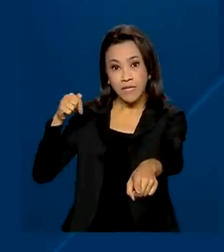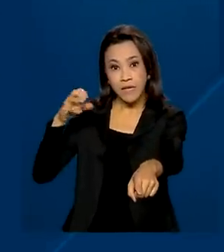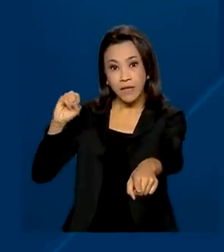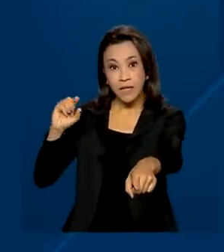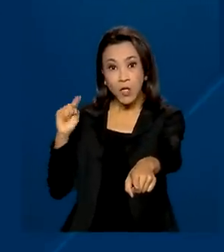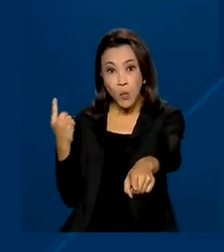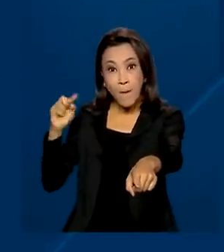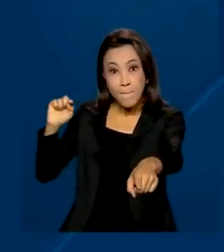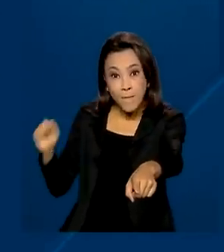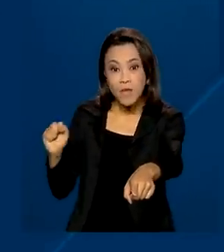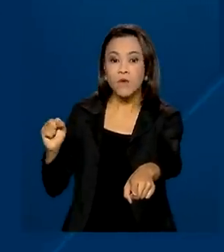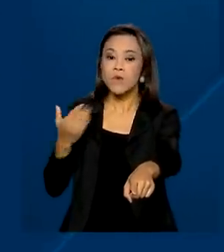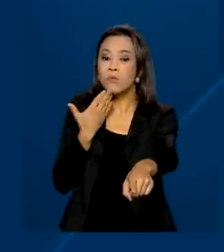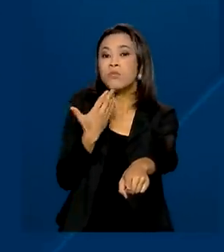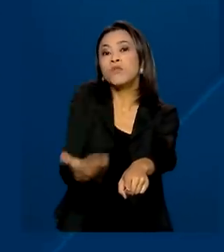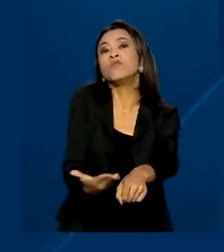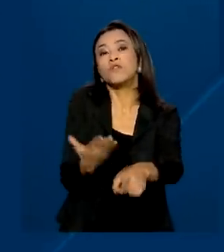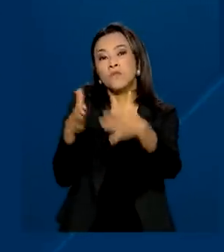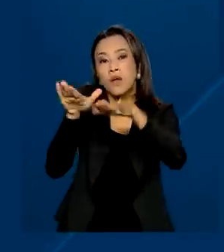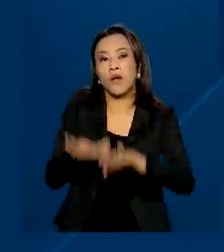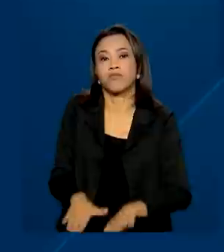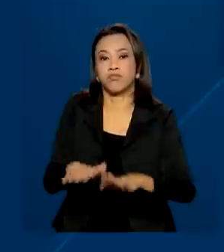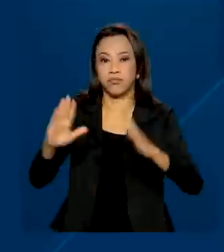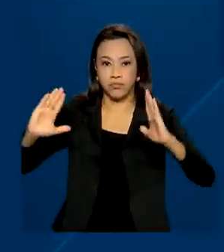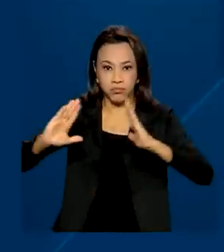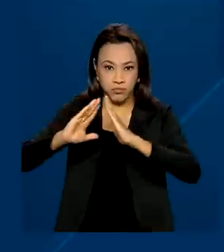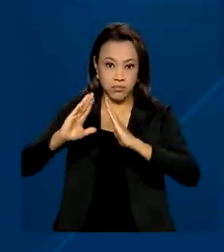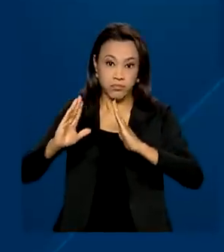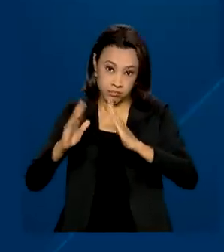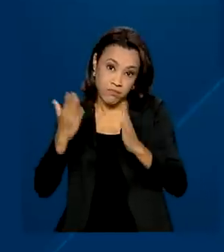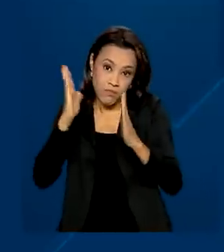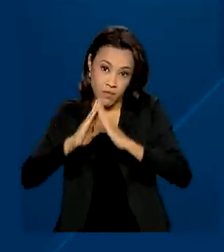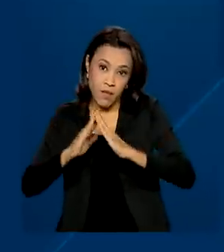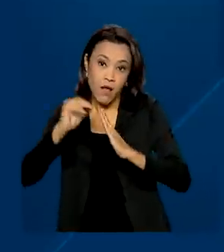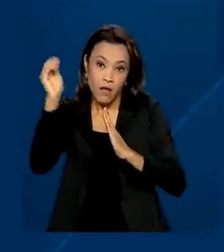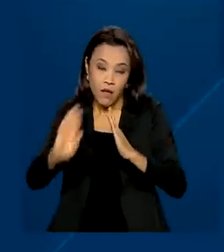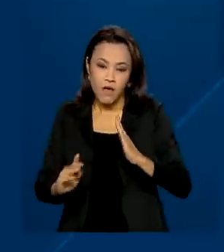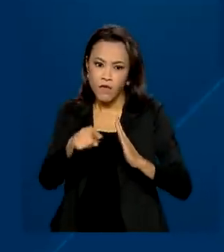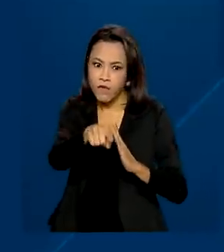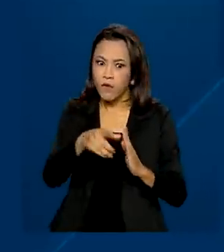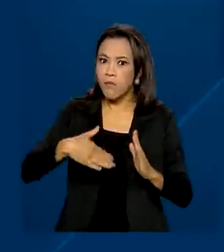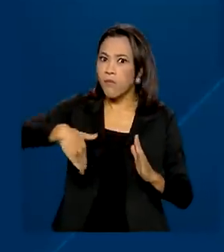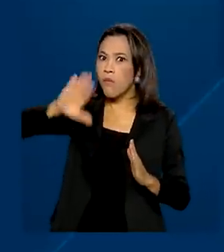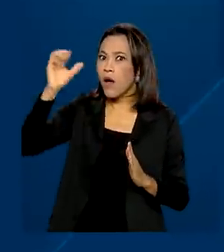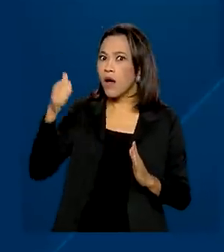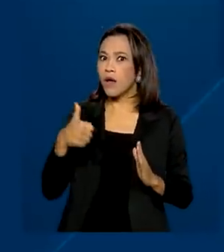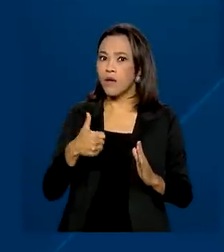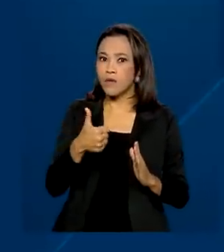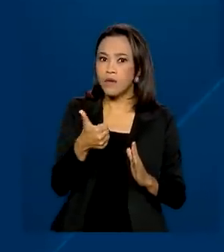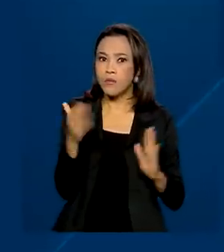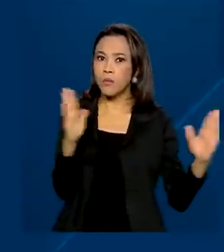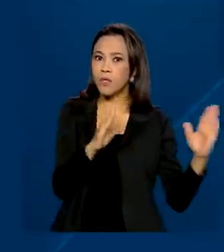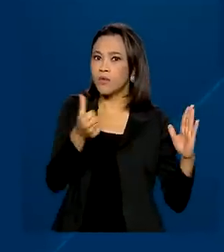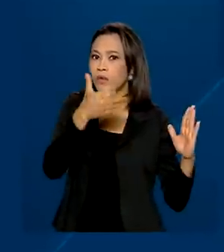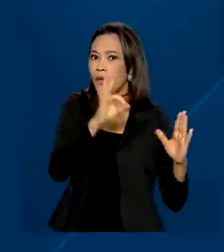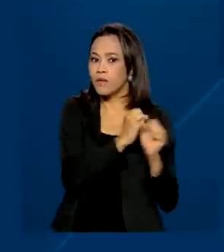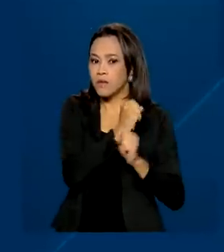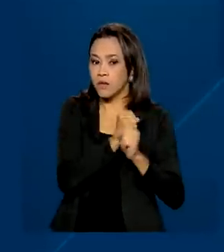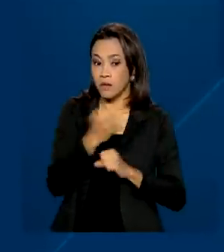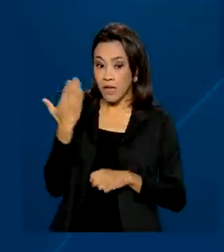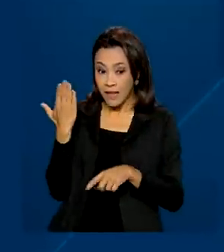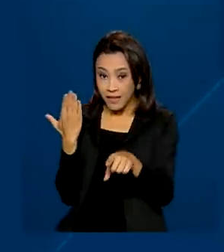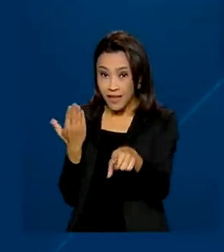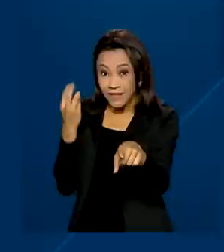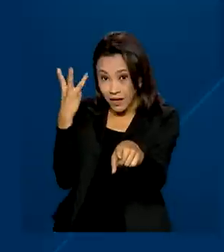solicitações de refúgio ao Brasil. Foi o maior número dos últimos 10 anos. Dessas, mais de 3 mil